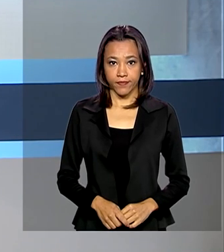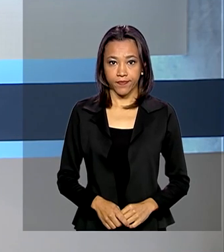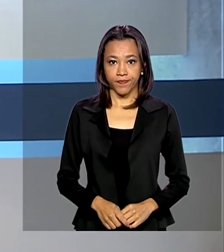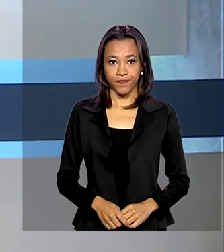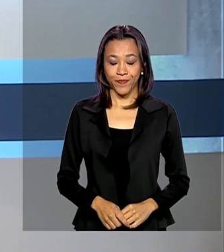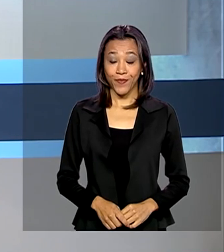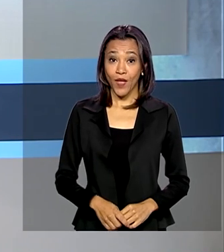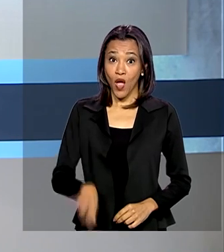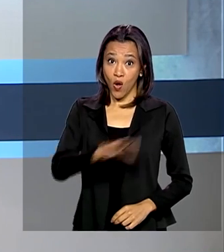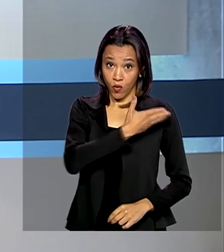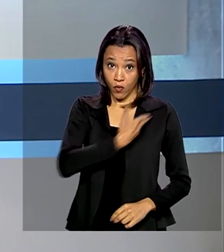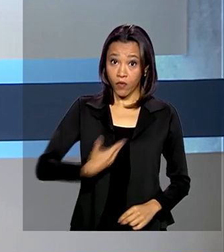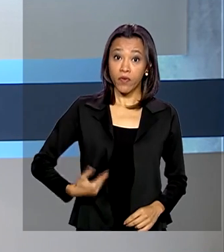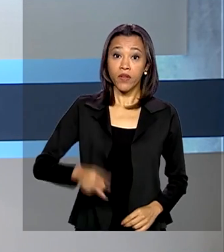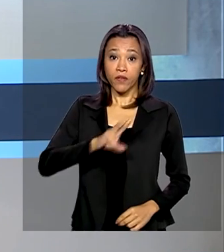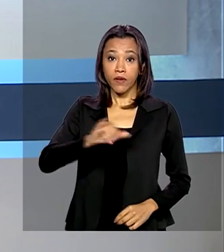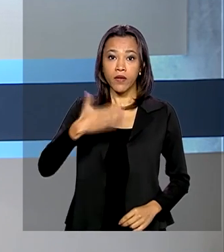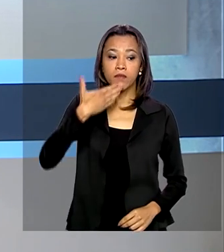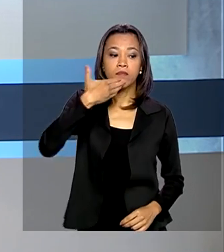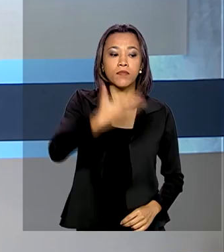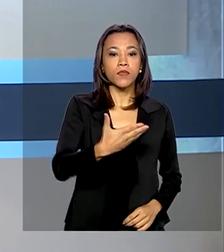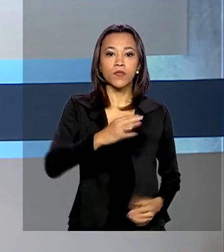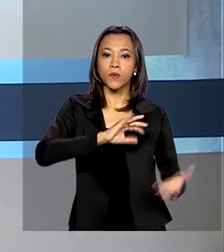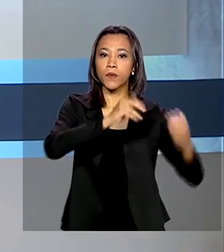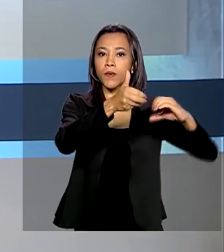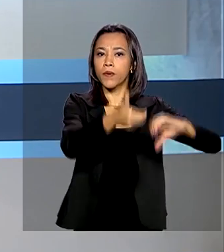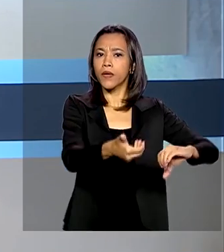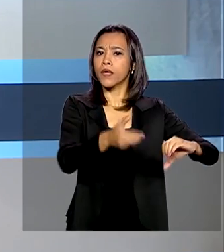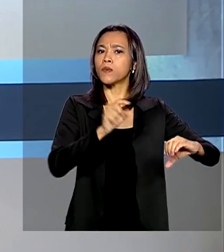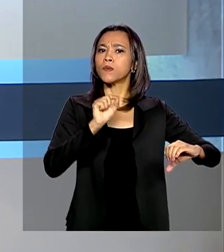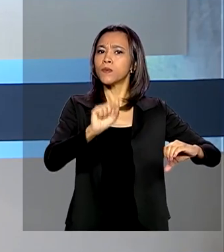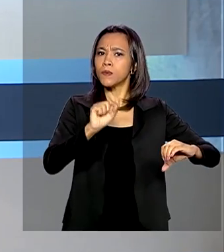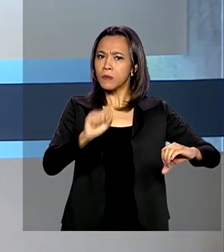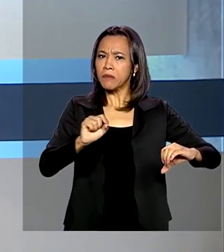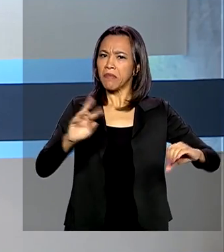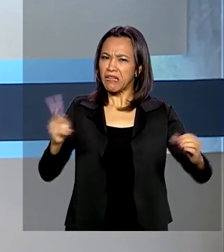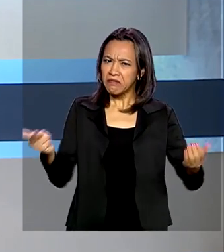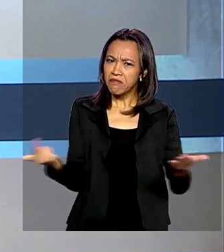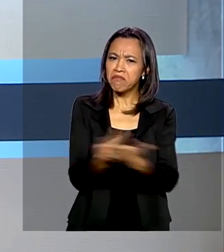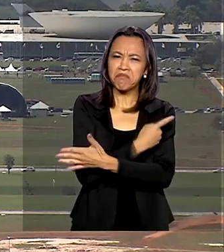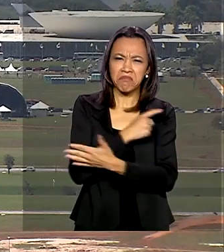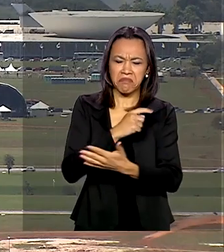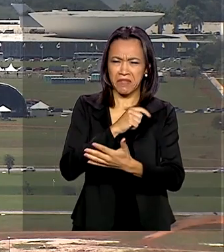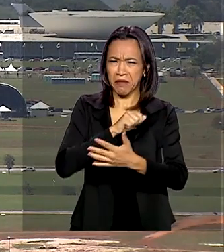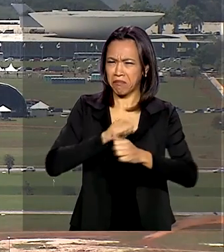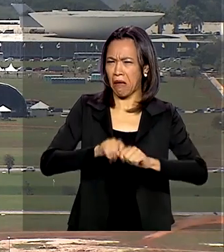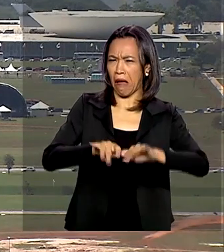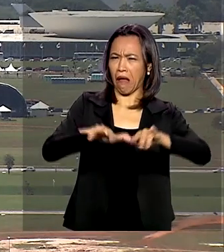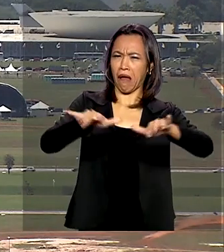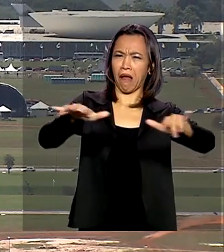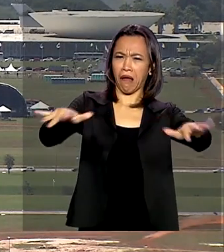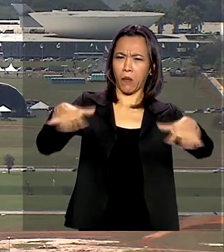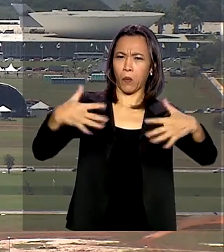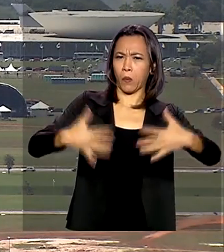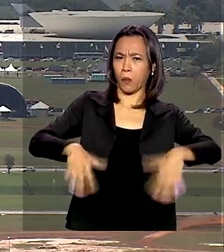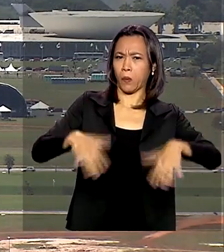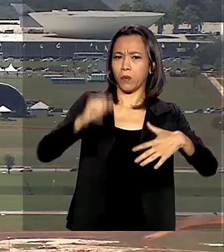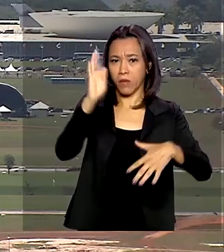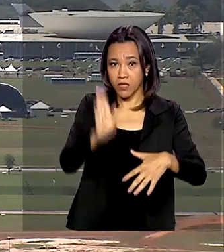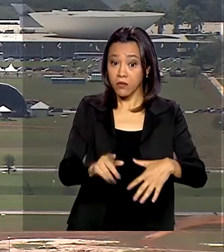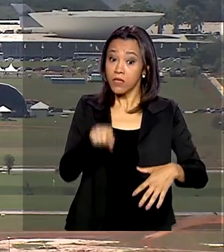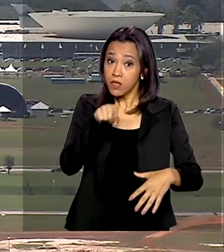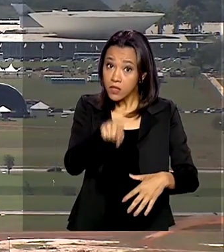O governo vai solicitar ao Congresso Nacional reconhecimento de calamidade pública no Brasil. Isso permite que o governo